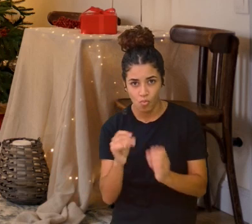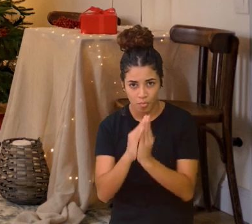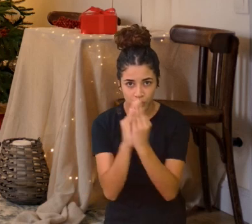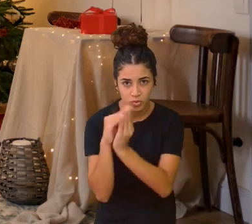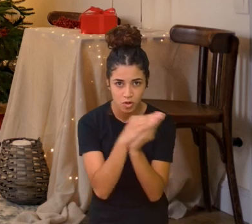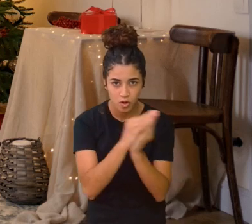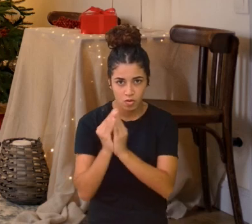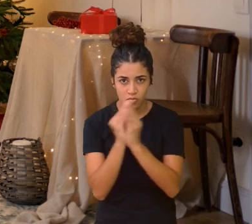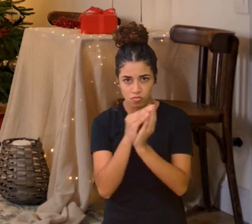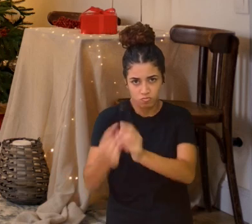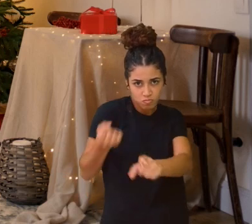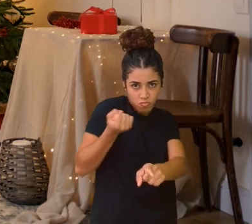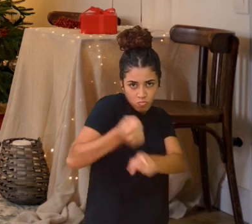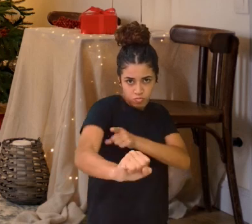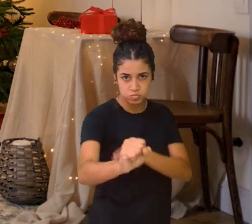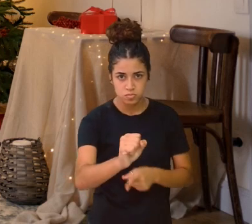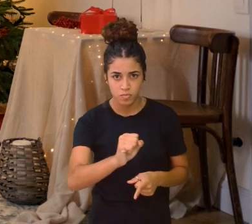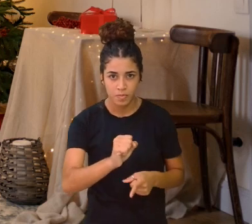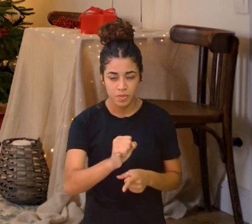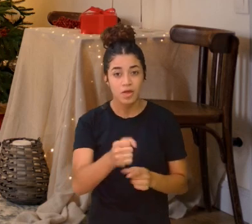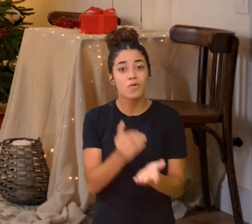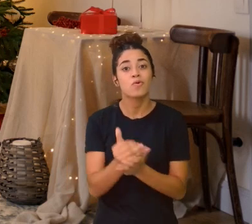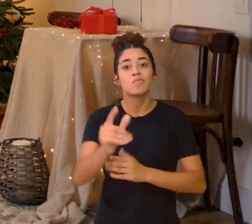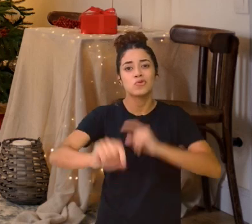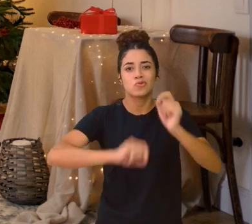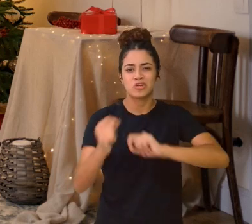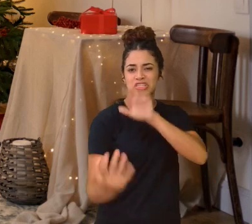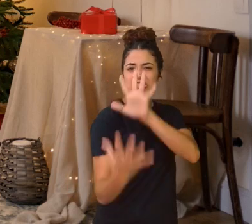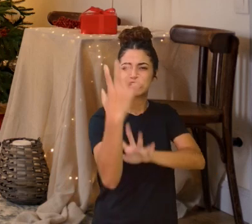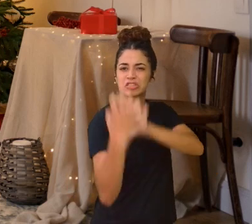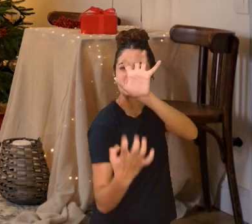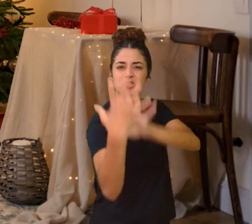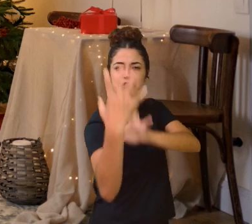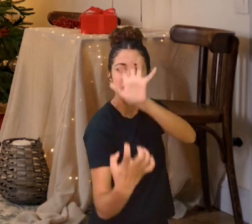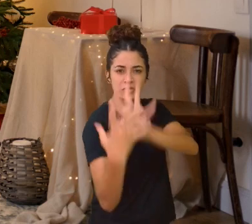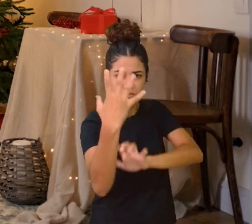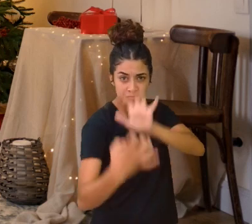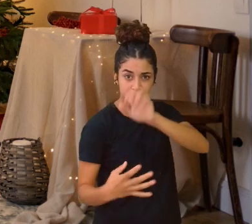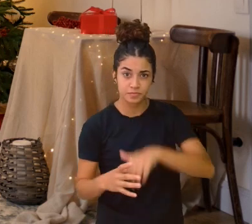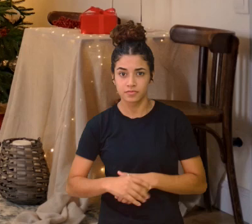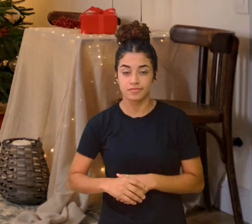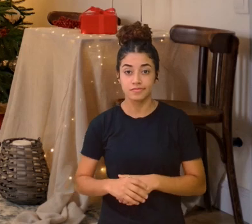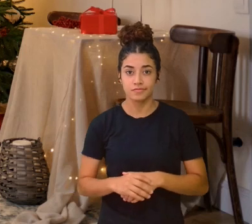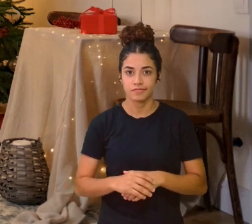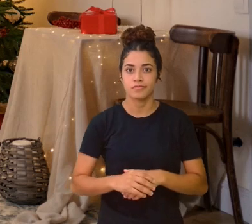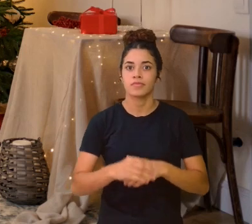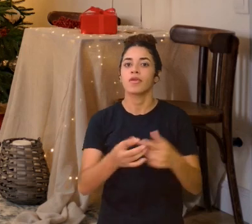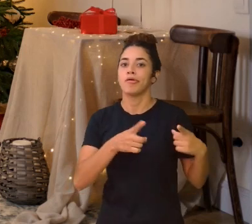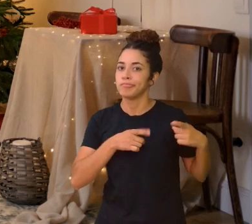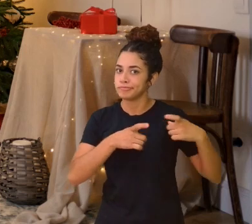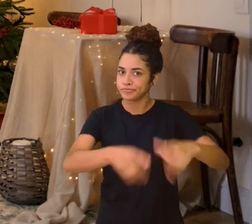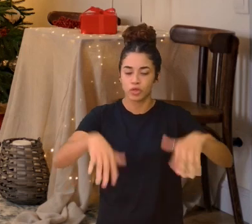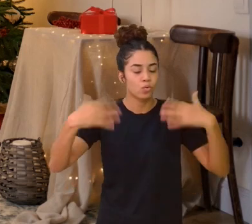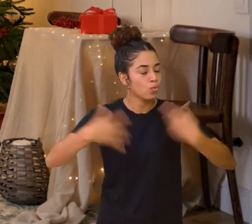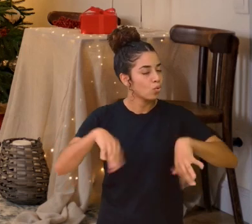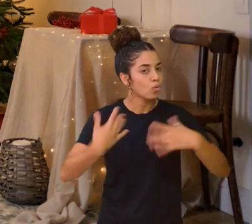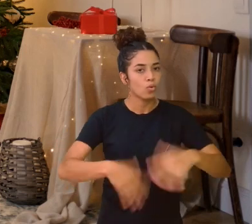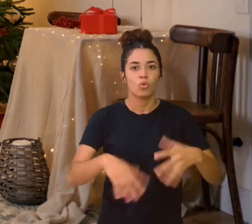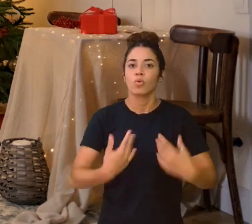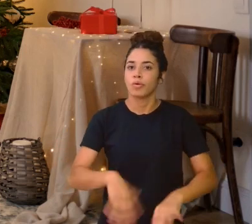defendeu Começou a confusão A batalha foi terrível